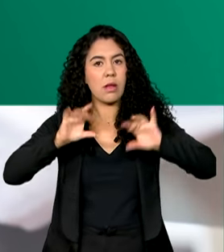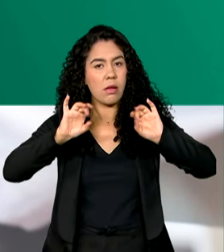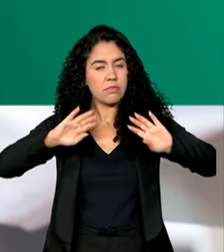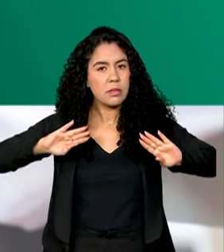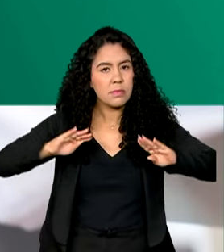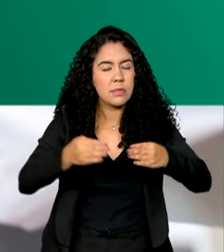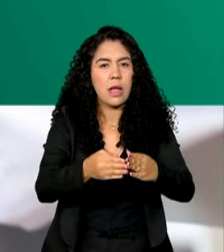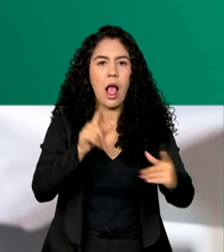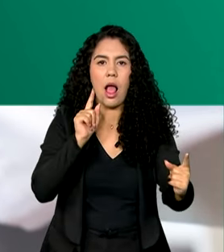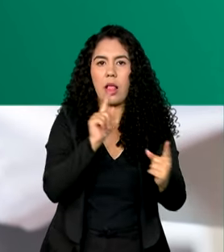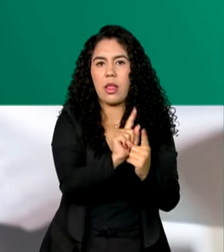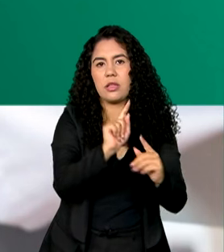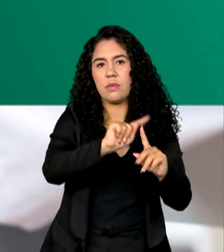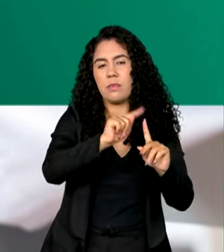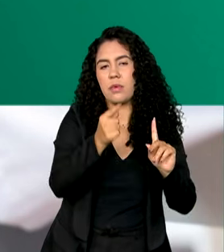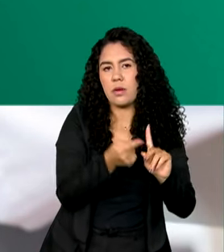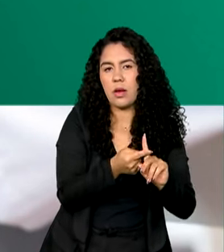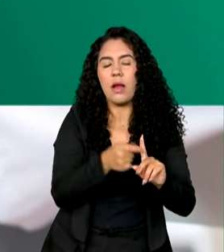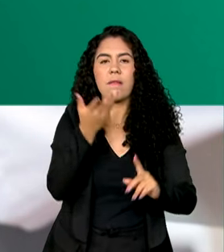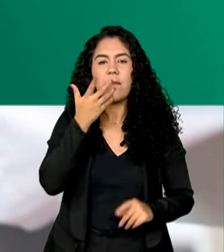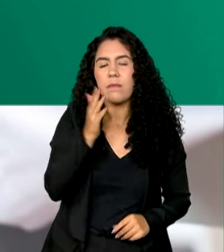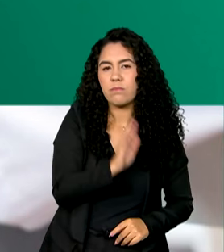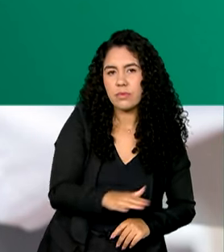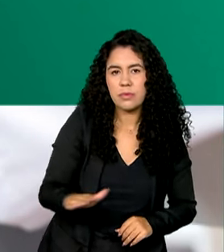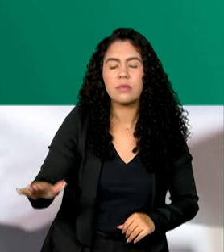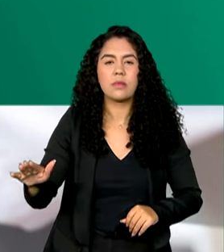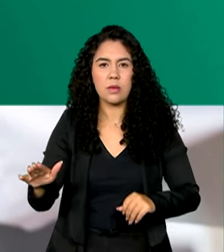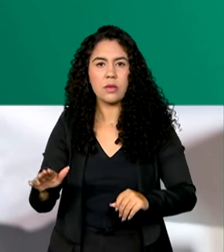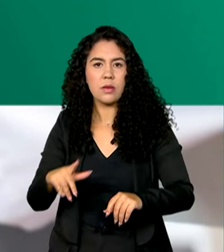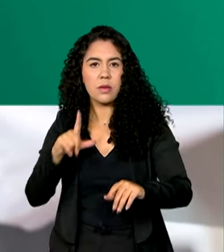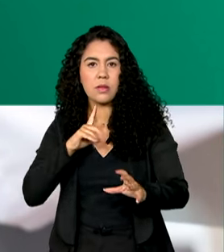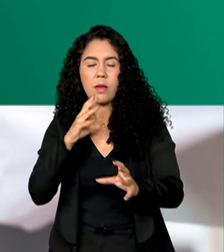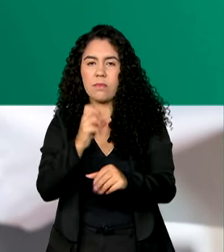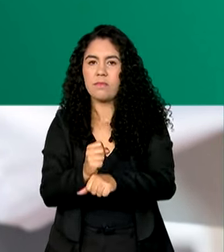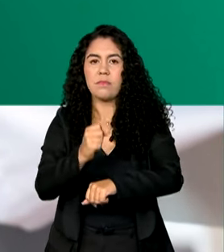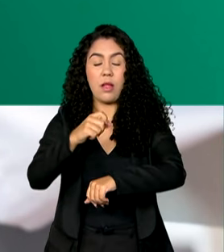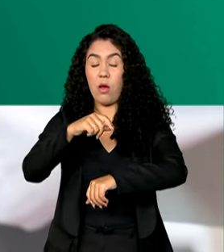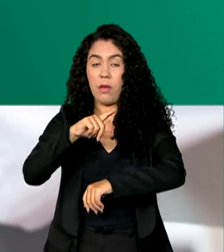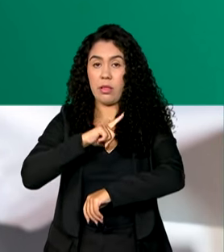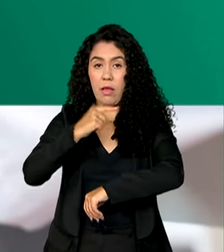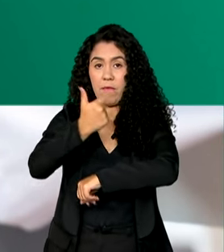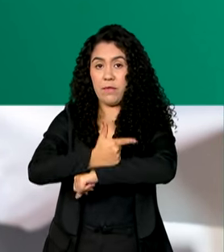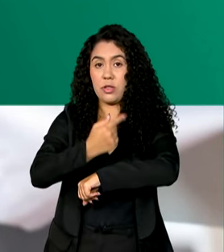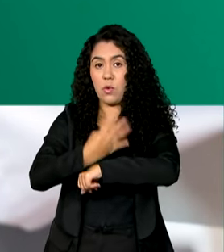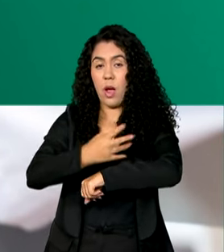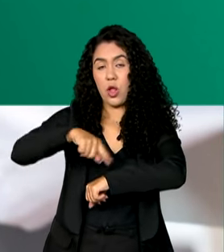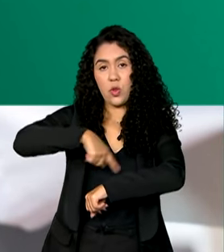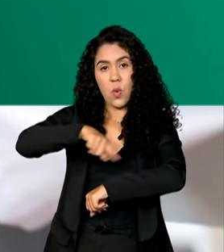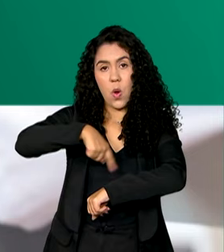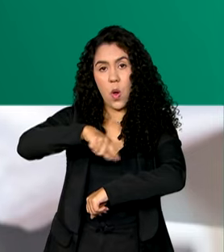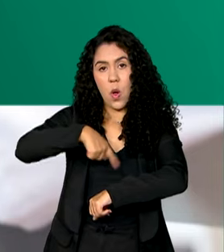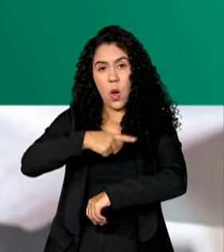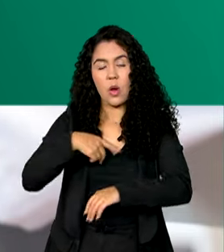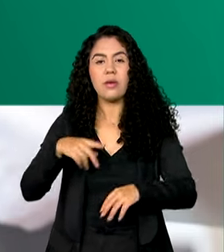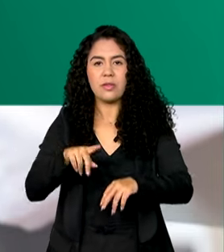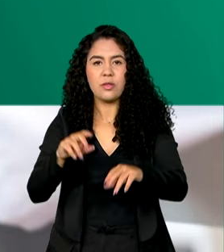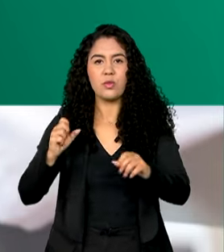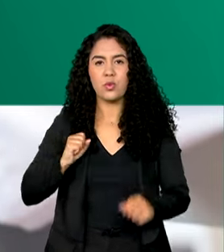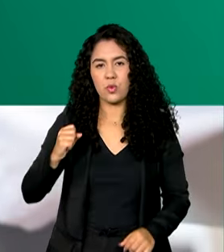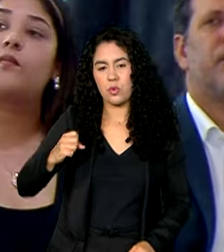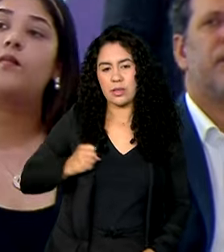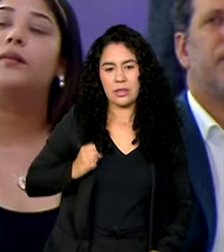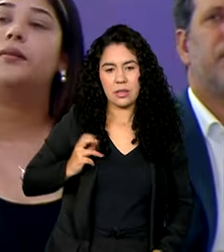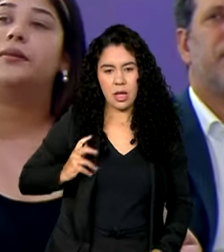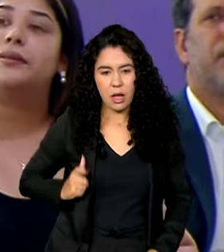atendimento materno e infantil disponíveis 24 horas por meio do SAMU 192.